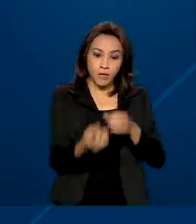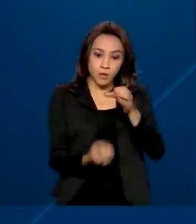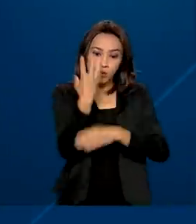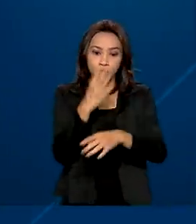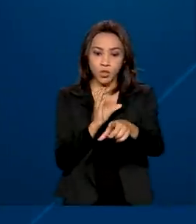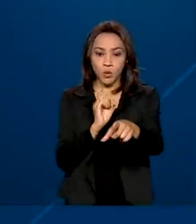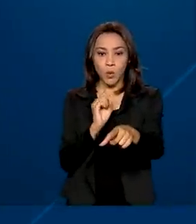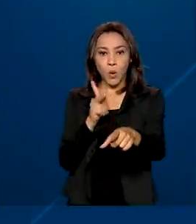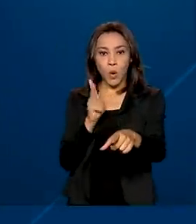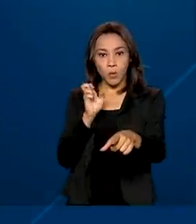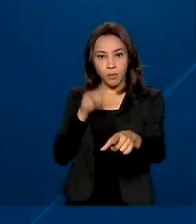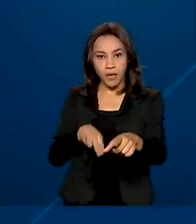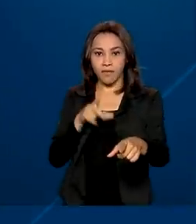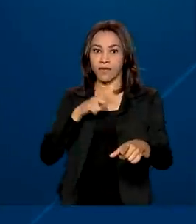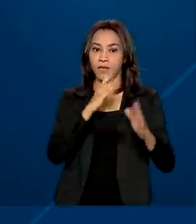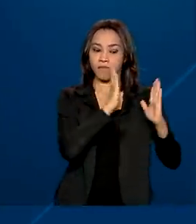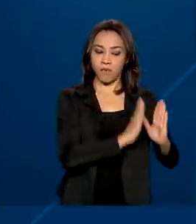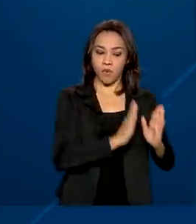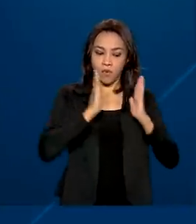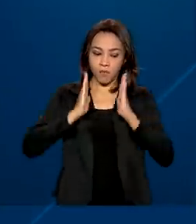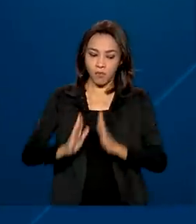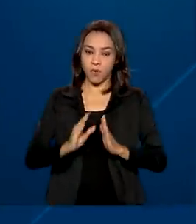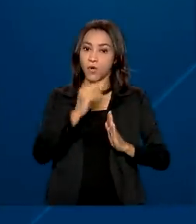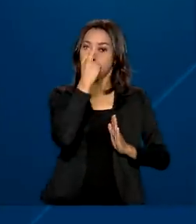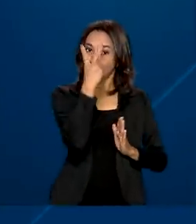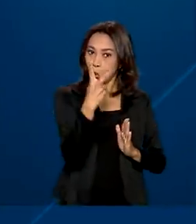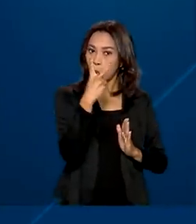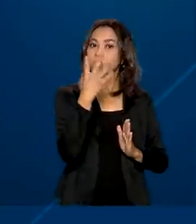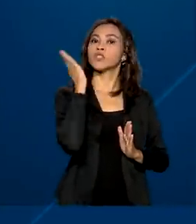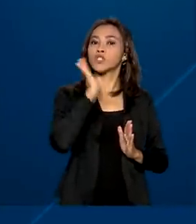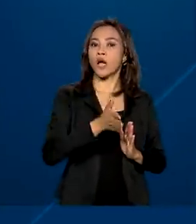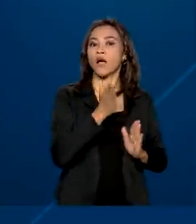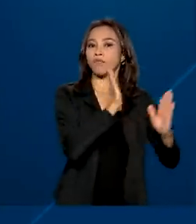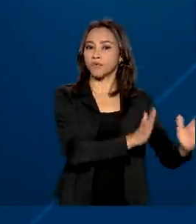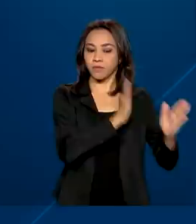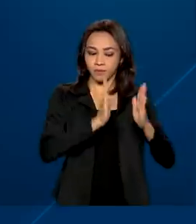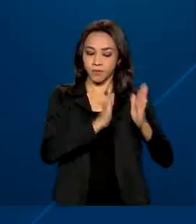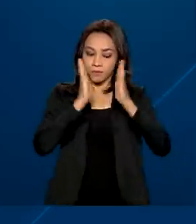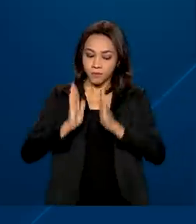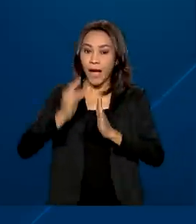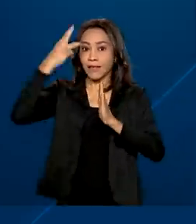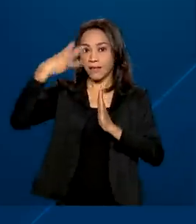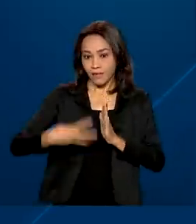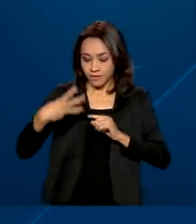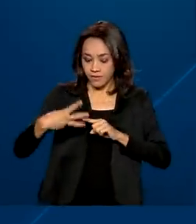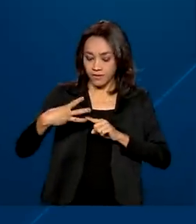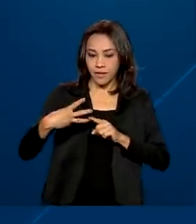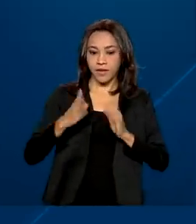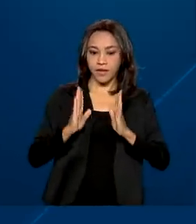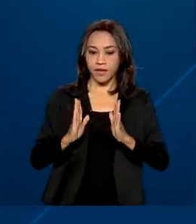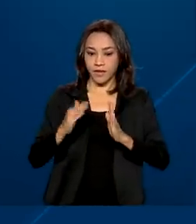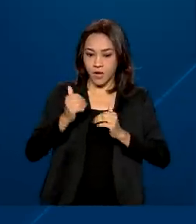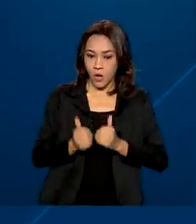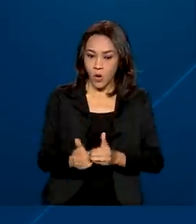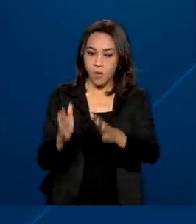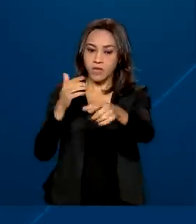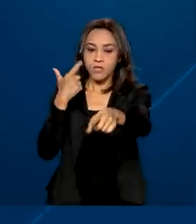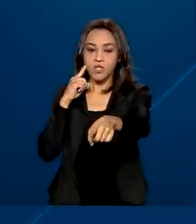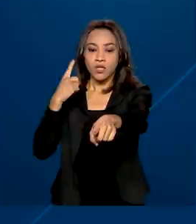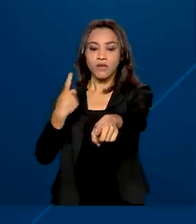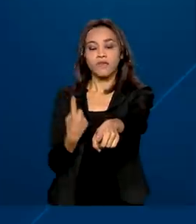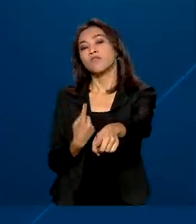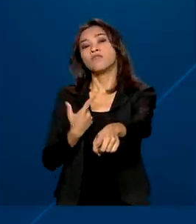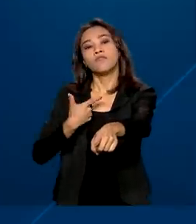ocorrerá em fases. Duas delas já foram implementadas. A terceira, que entrará em vigor no dia 29 de outubro,